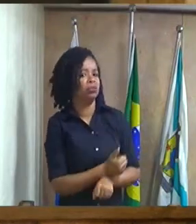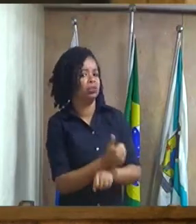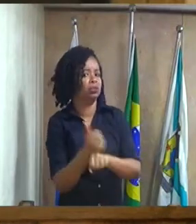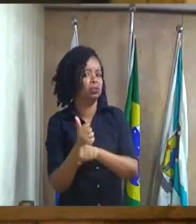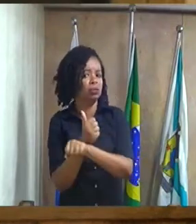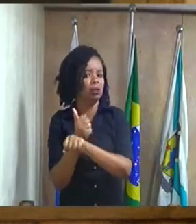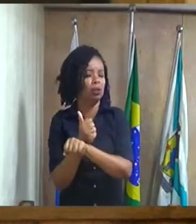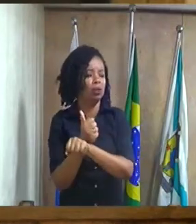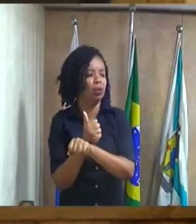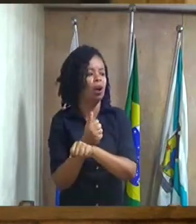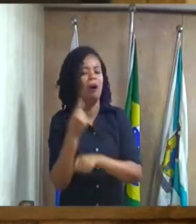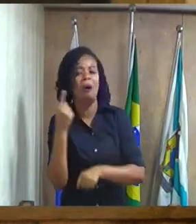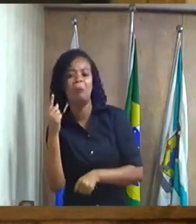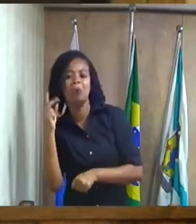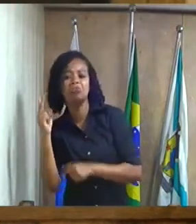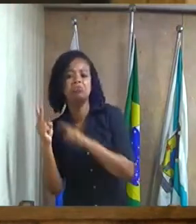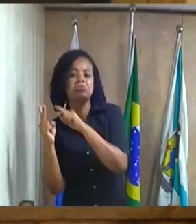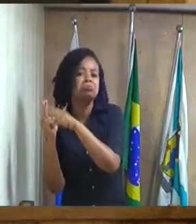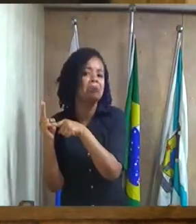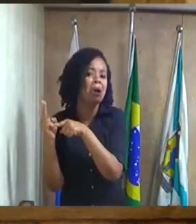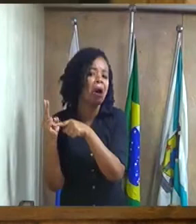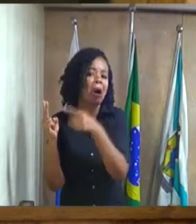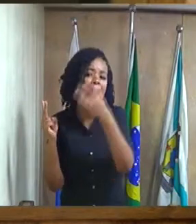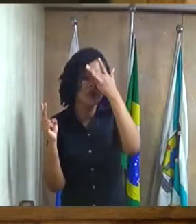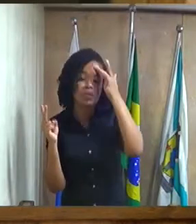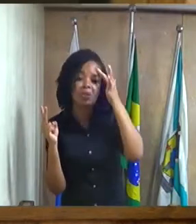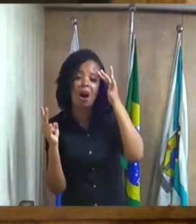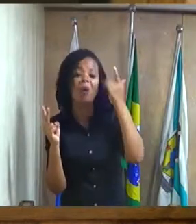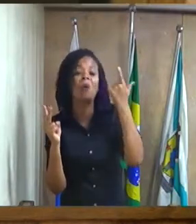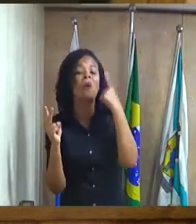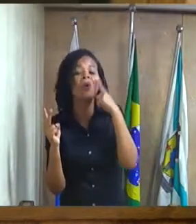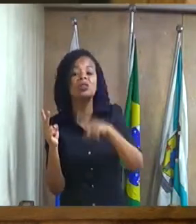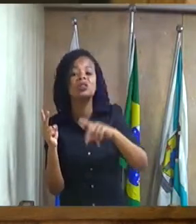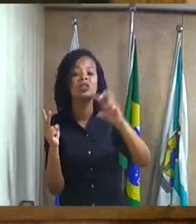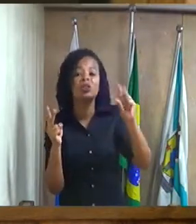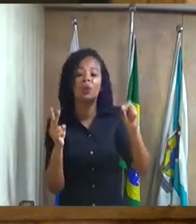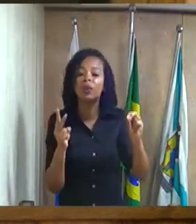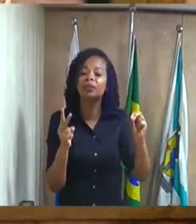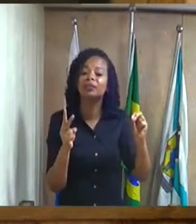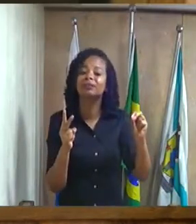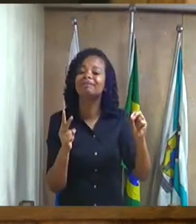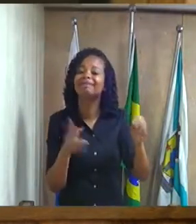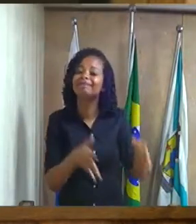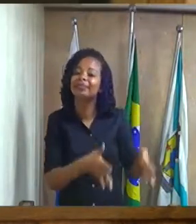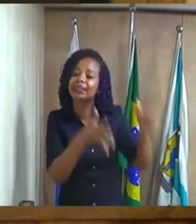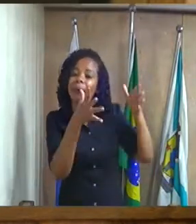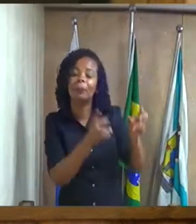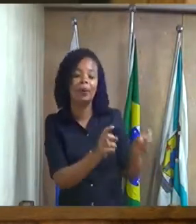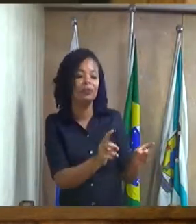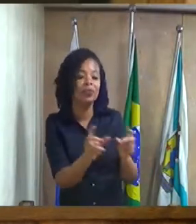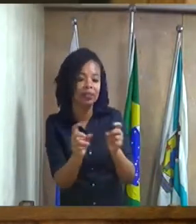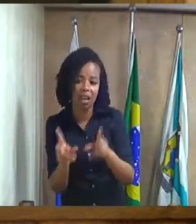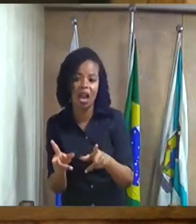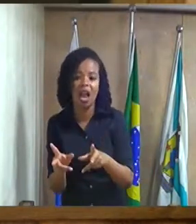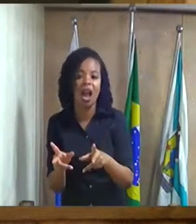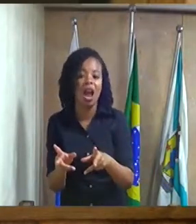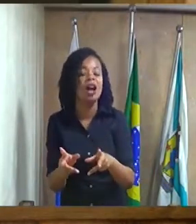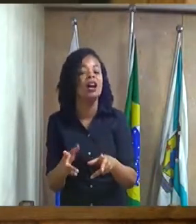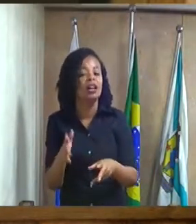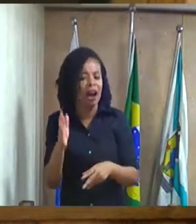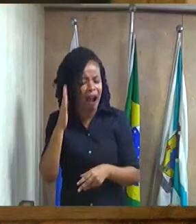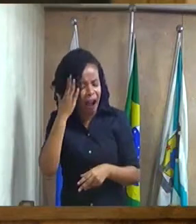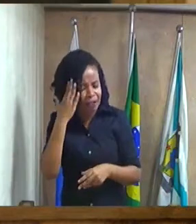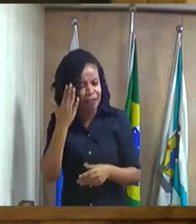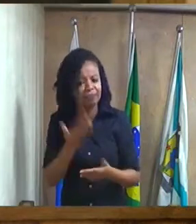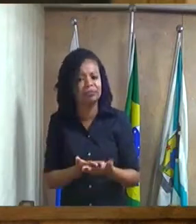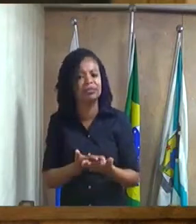tem uma ou duas pessoas que pegaram 50 apartamentos para vender e eu acredito que no Jardim Rodes também e hoje